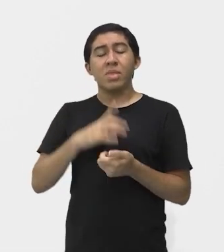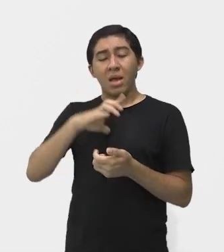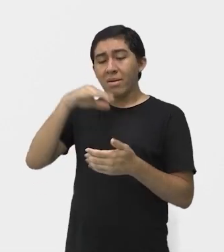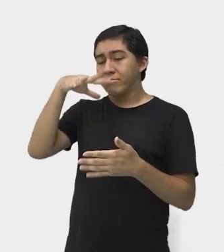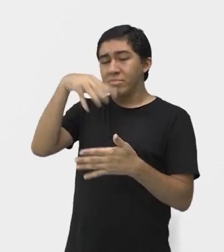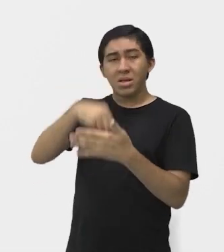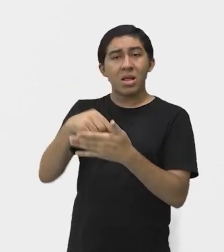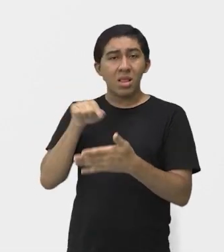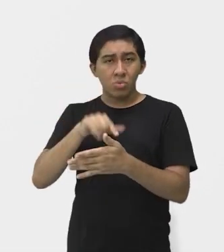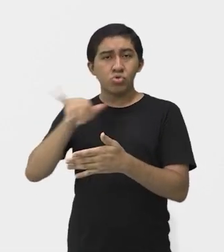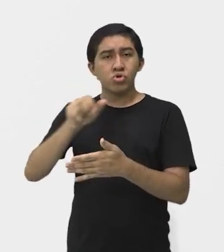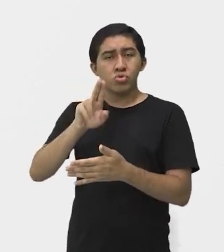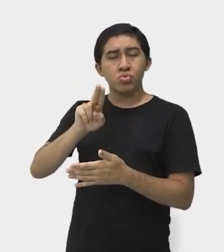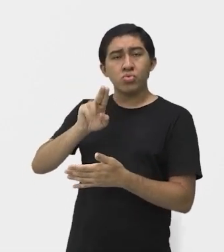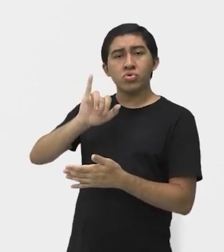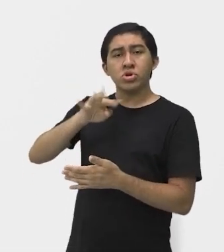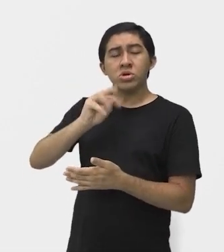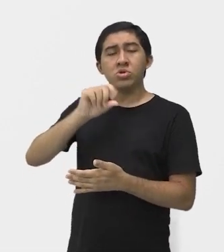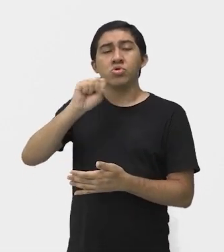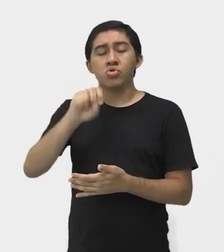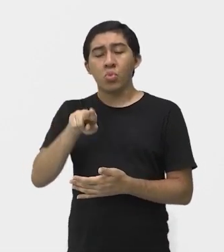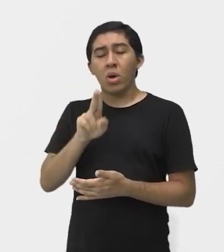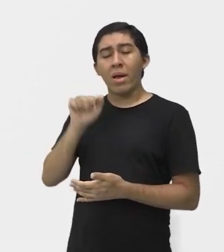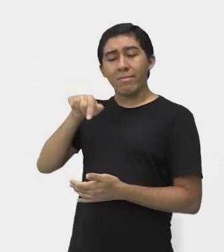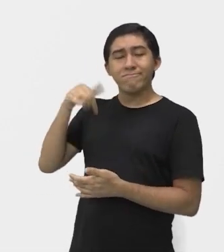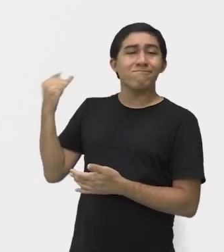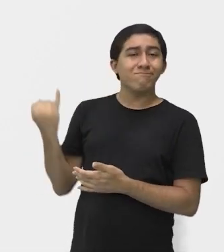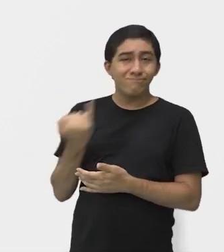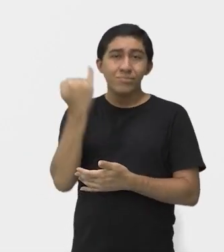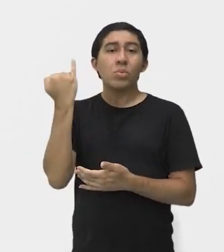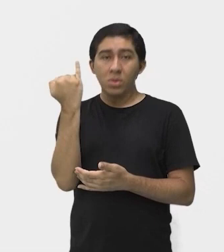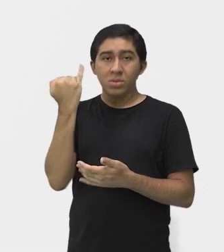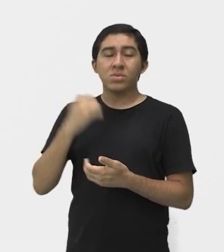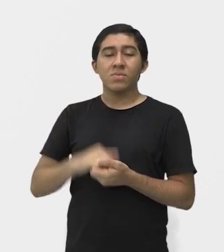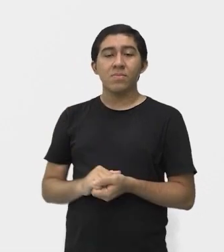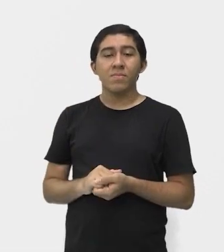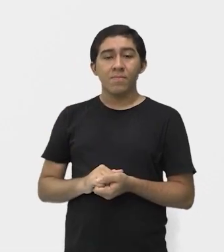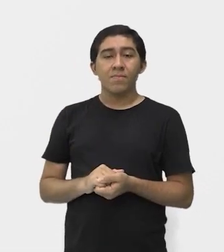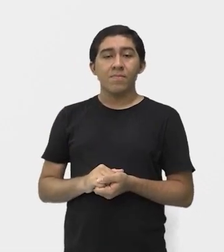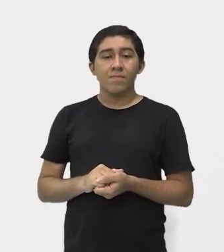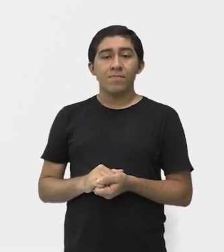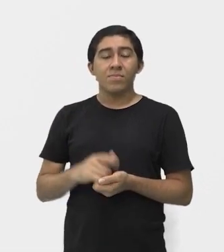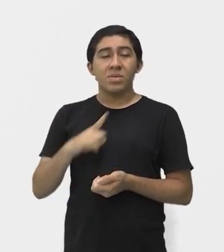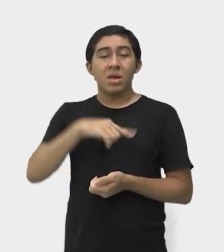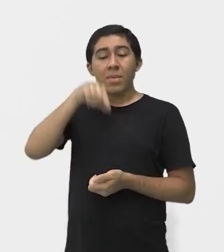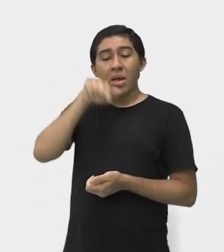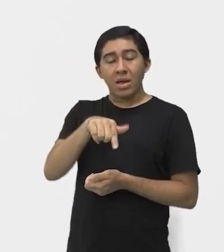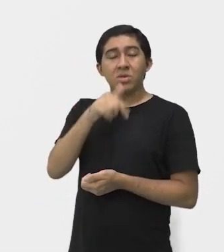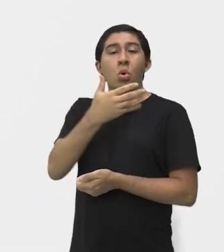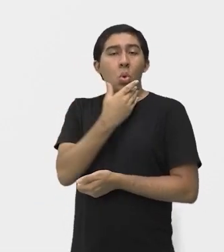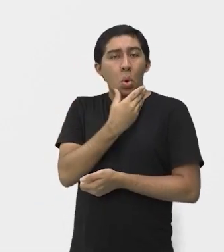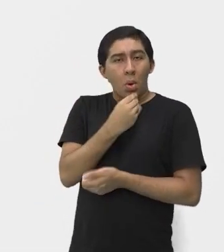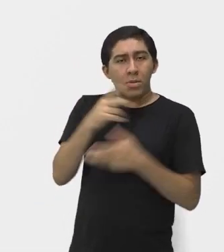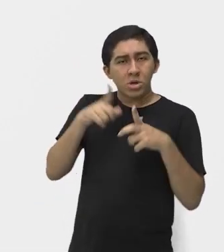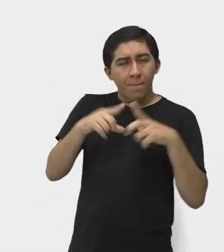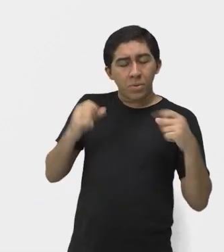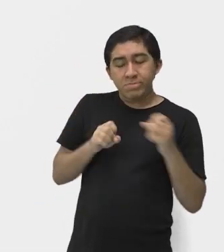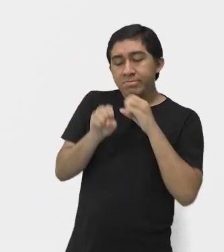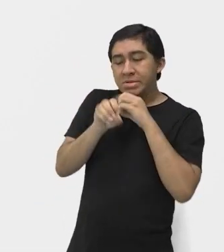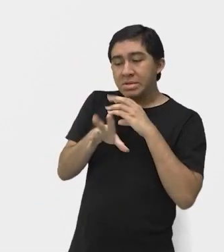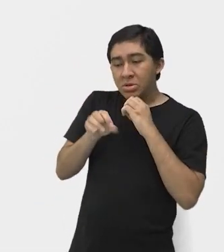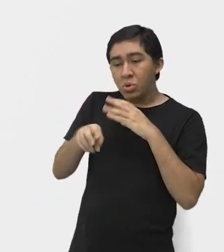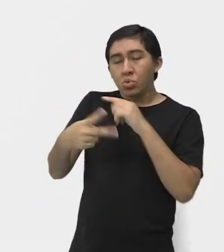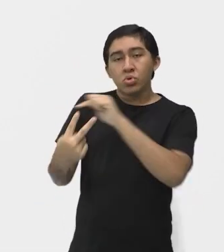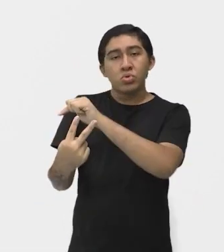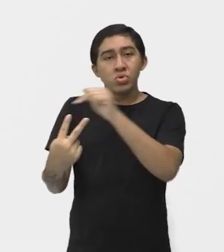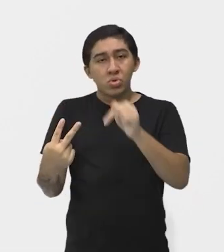-Jitsu brasileiro, tá bom? O Carlos, ele foi ensinado pelo Kondikoma em virtude da afinidade entre